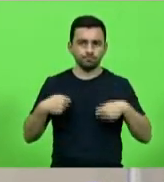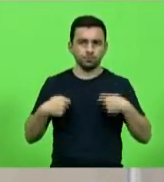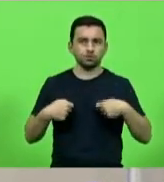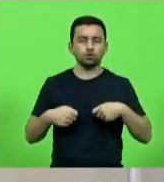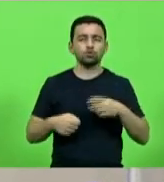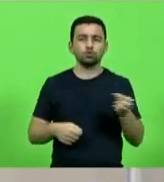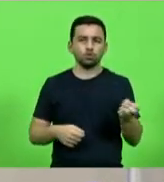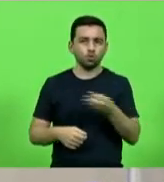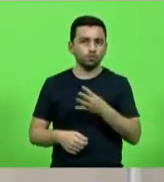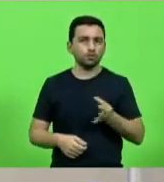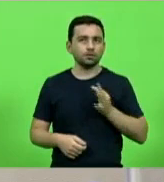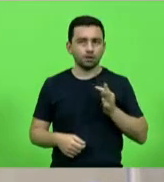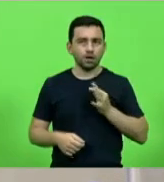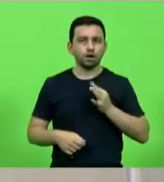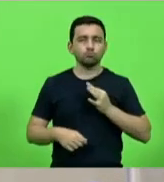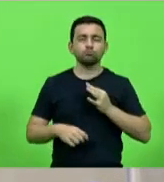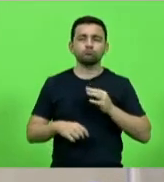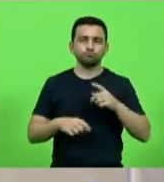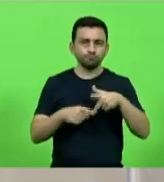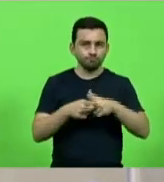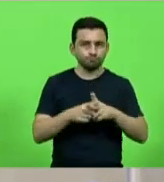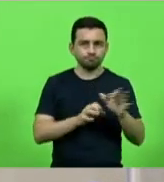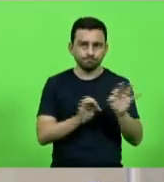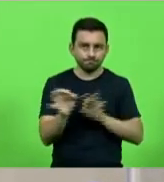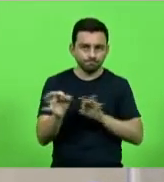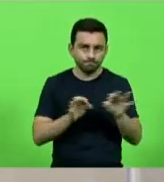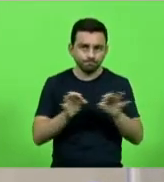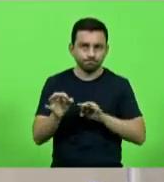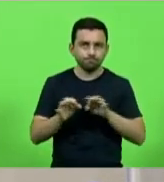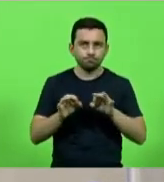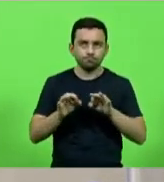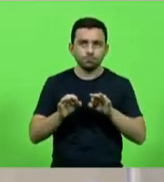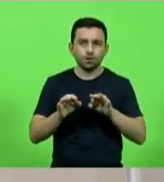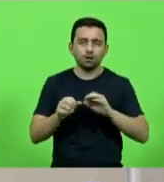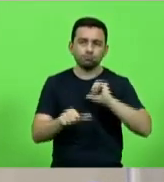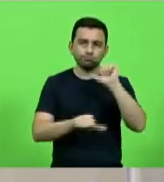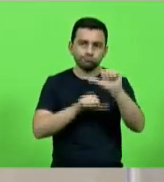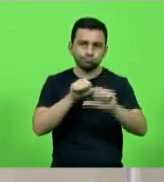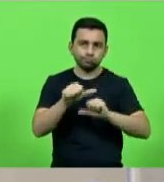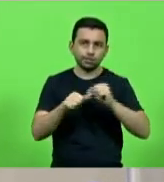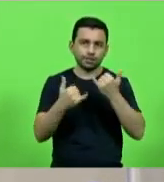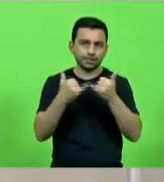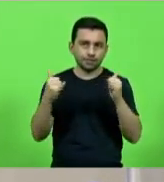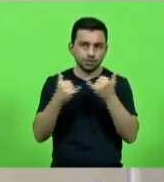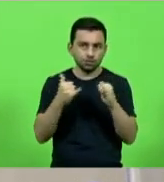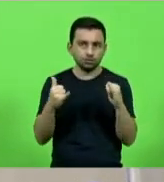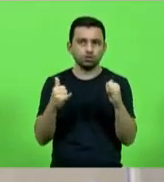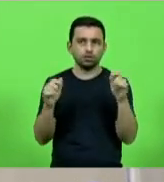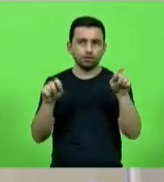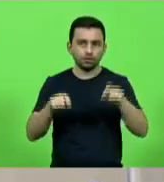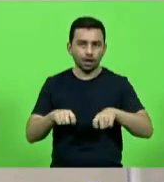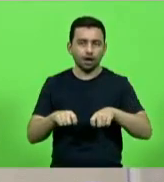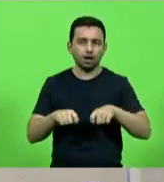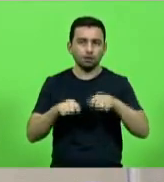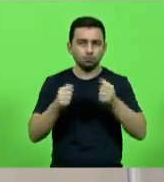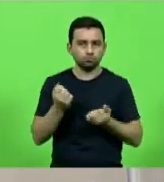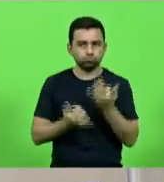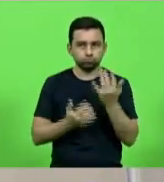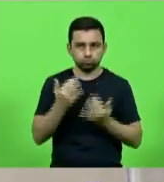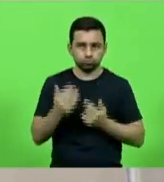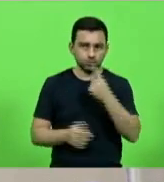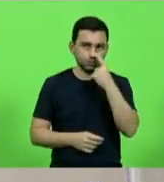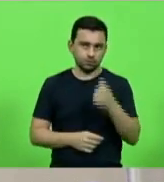gestão e gerenciamento de resíduos sólidos, principalmente, quanto à transformação de energia através da queima do lixo. Em discussão,